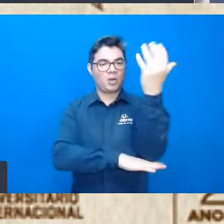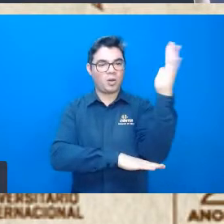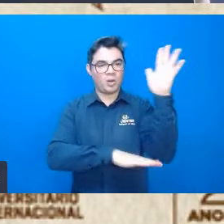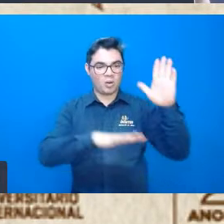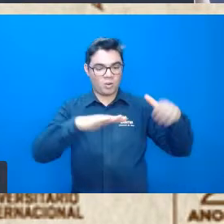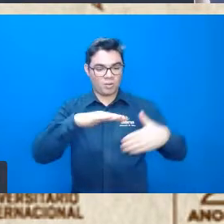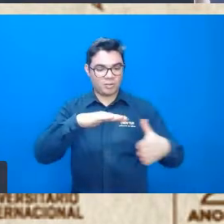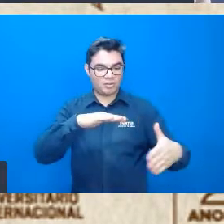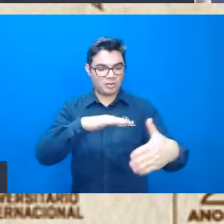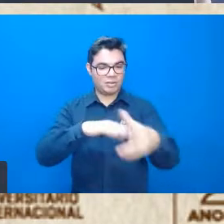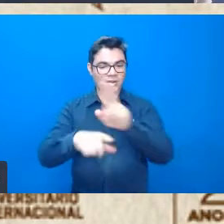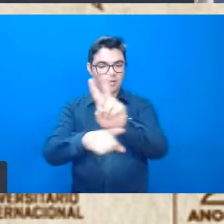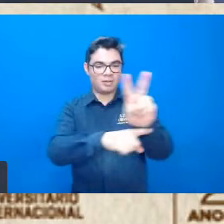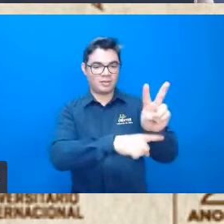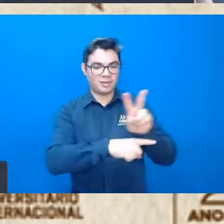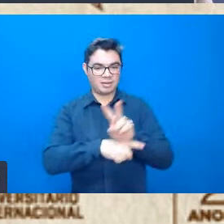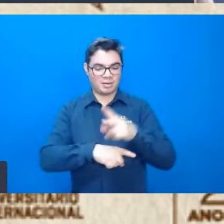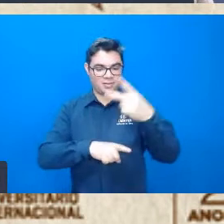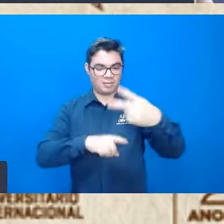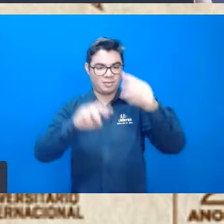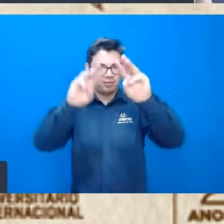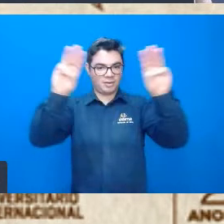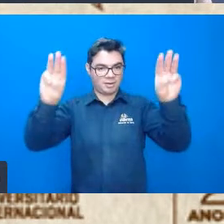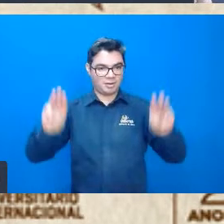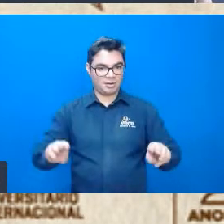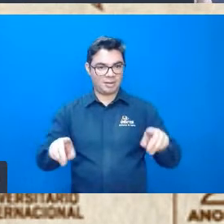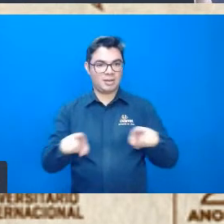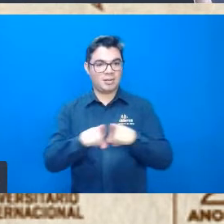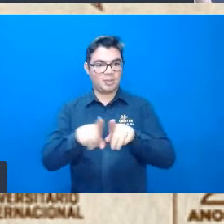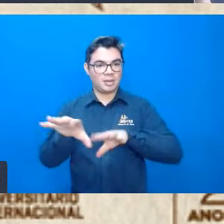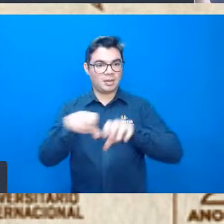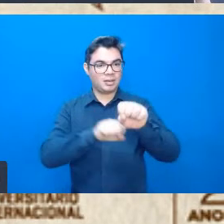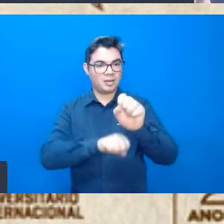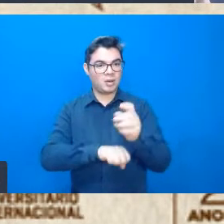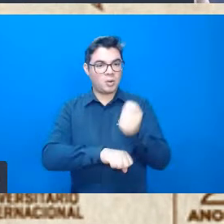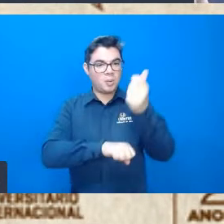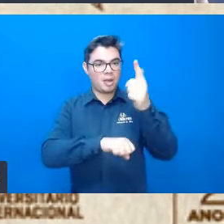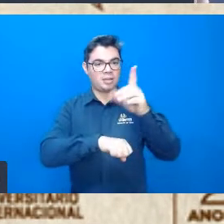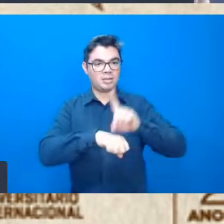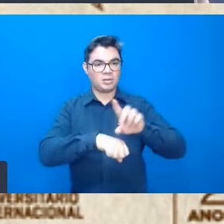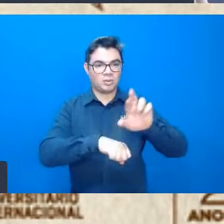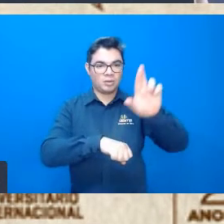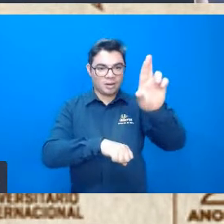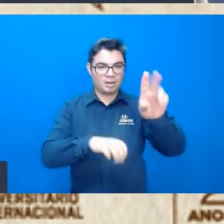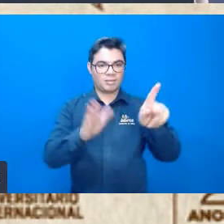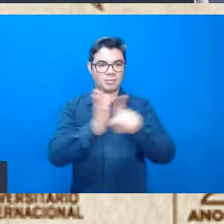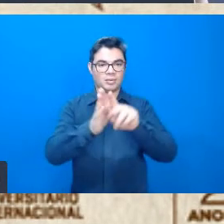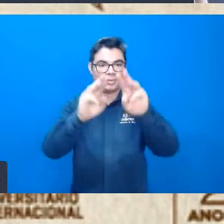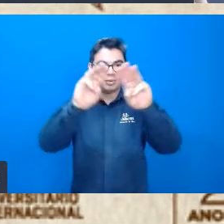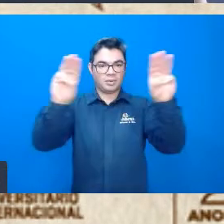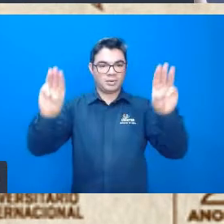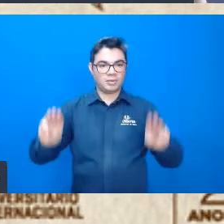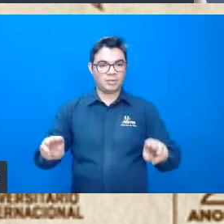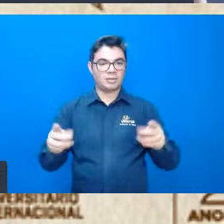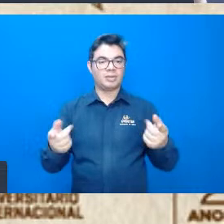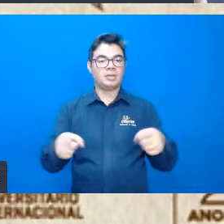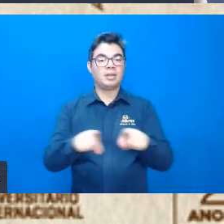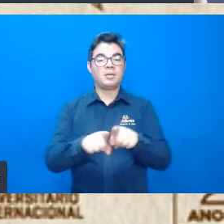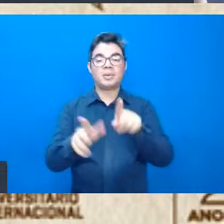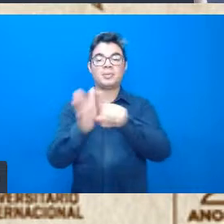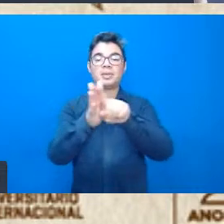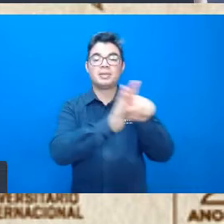Federal do Paraná. Atualmente, está em processo de conclusão de doutorado, né, pela mesma instituição. A